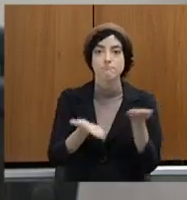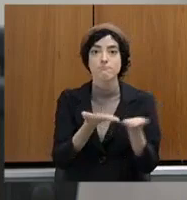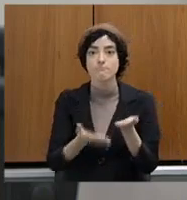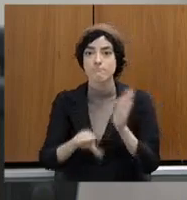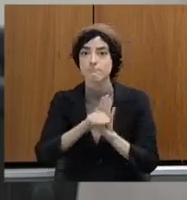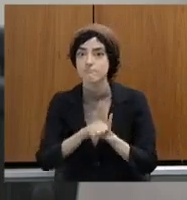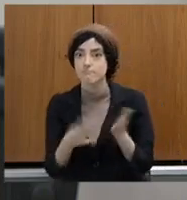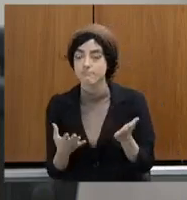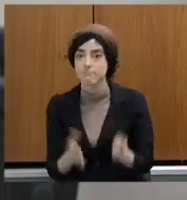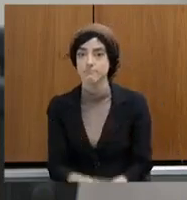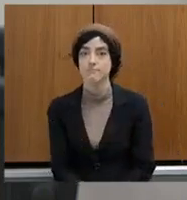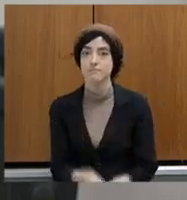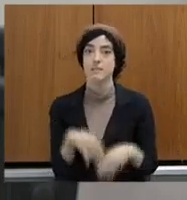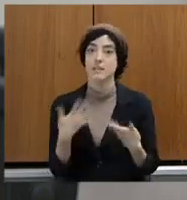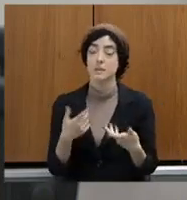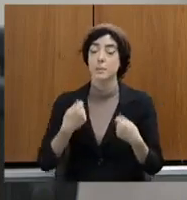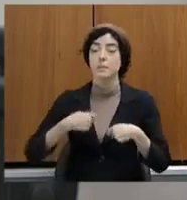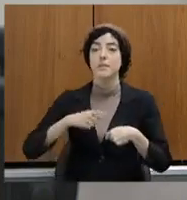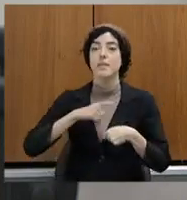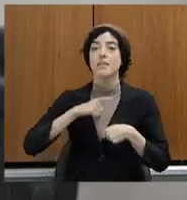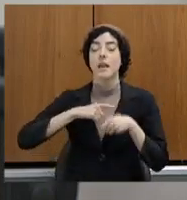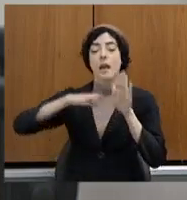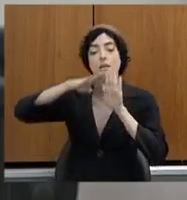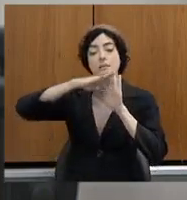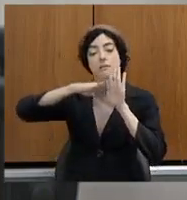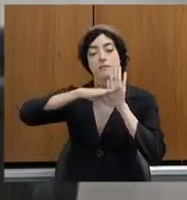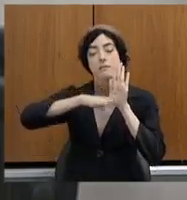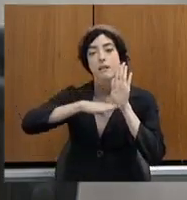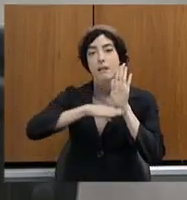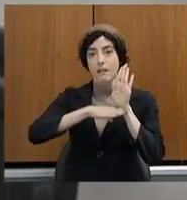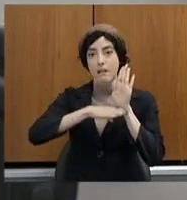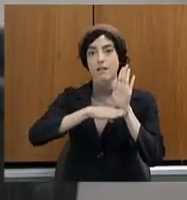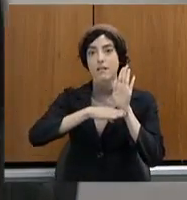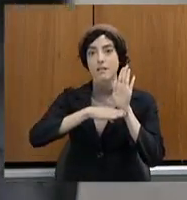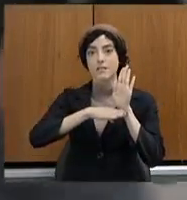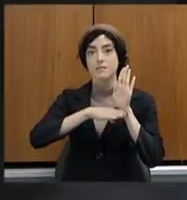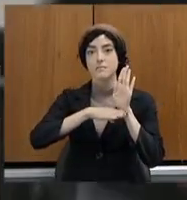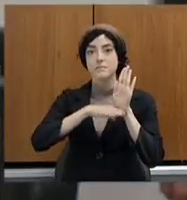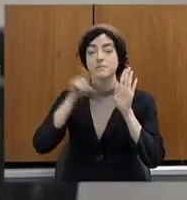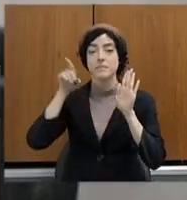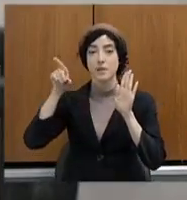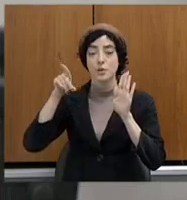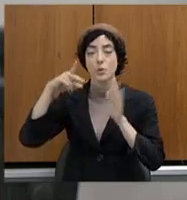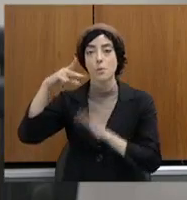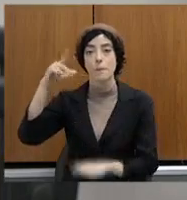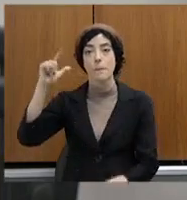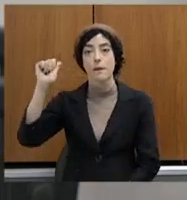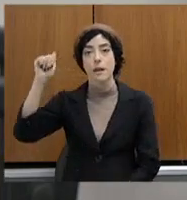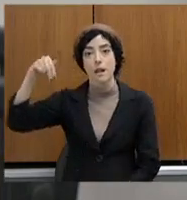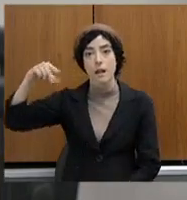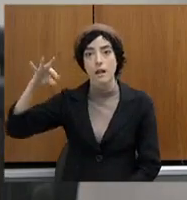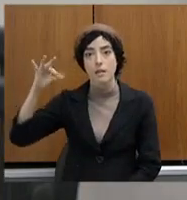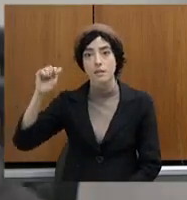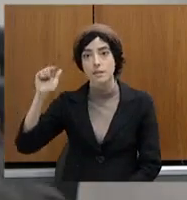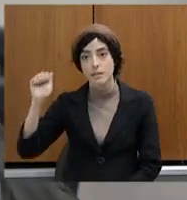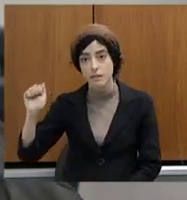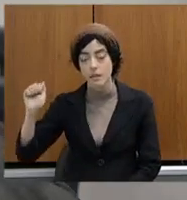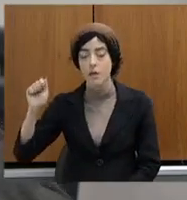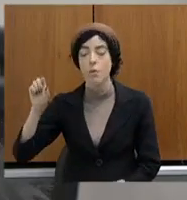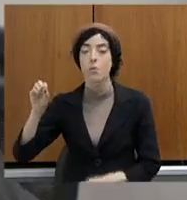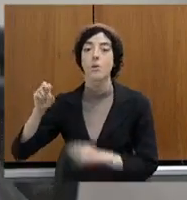Então, a escala do plantão digital, ela tem que também observar a demanda da sociedade.